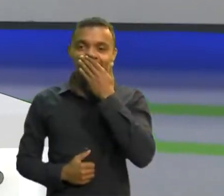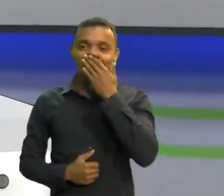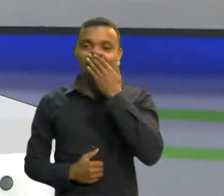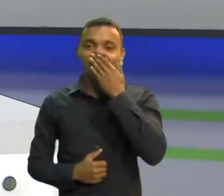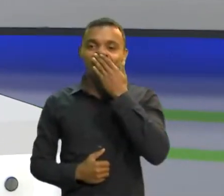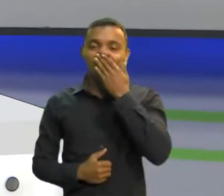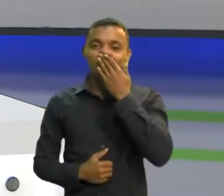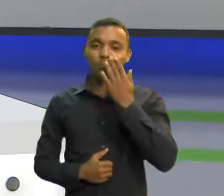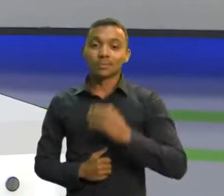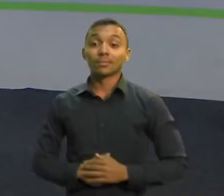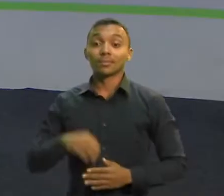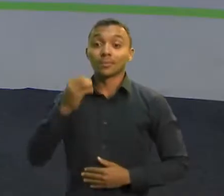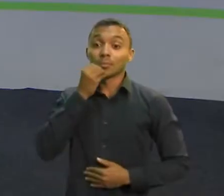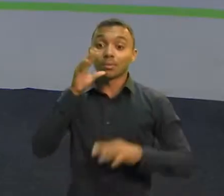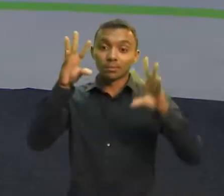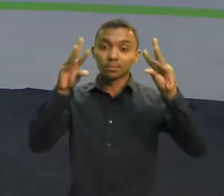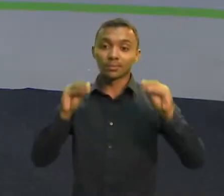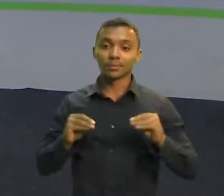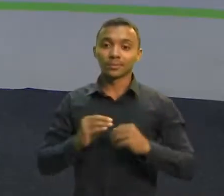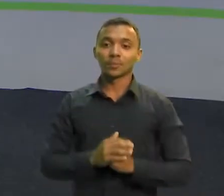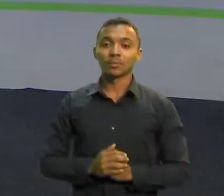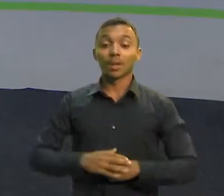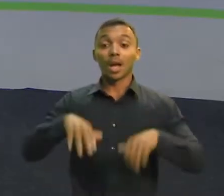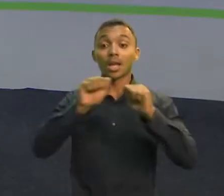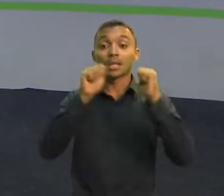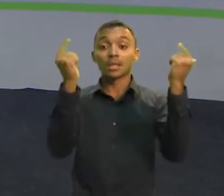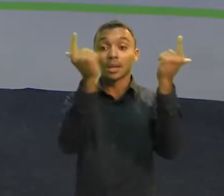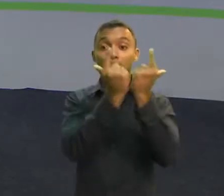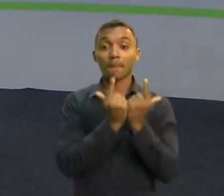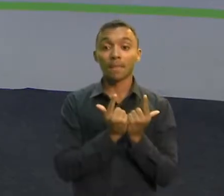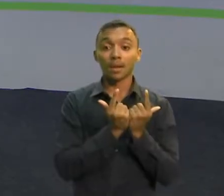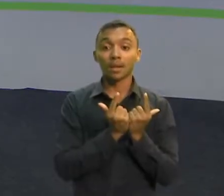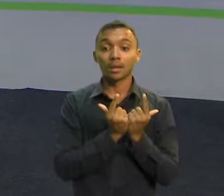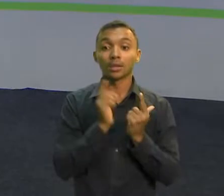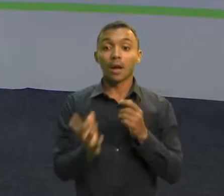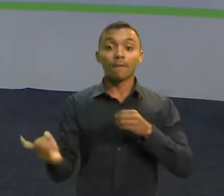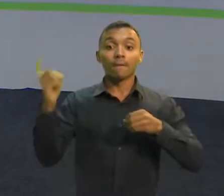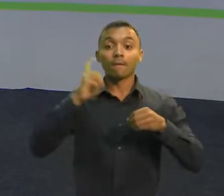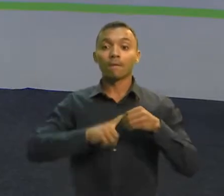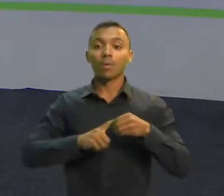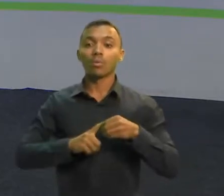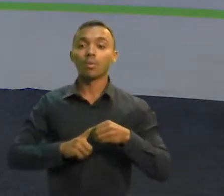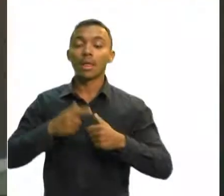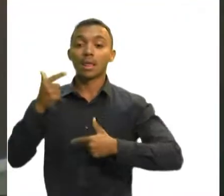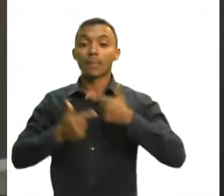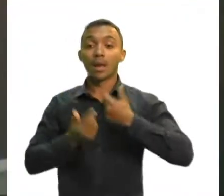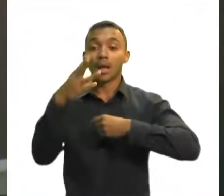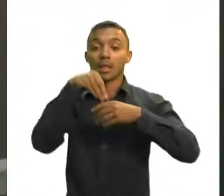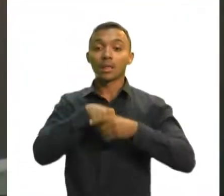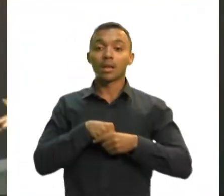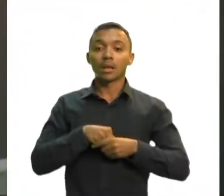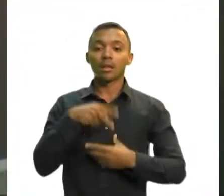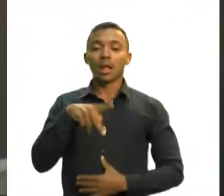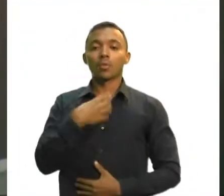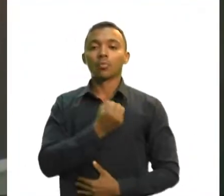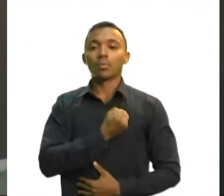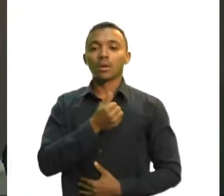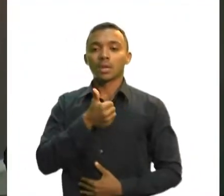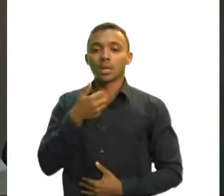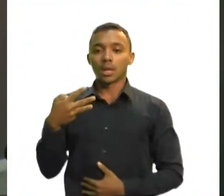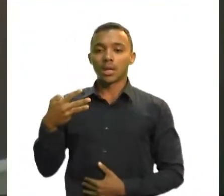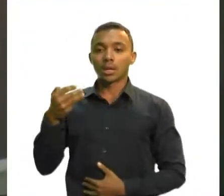Boa noite, a Assembleia Legislativa retoma os trabalhos no plenário 13 de maio. Governador Camilo